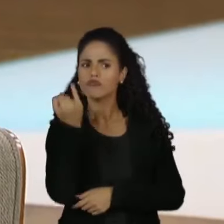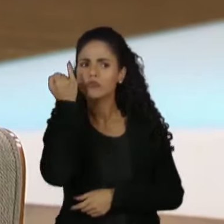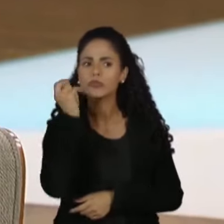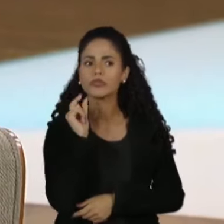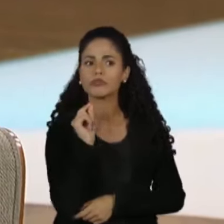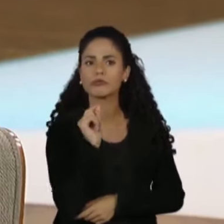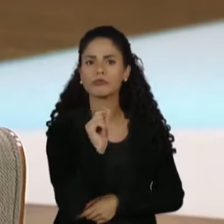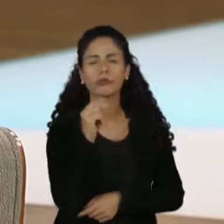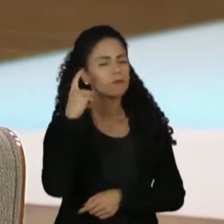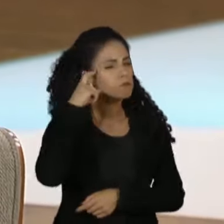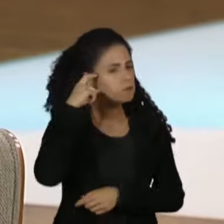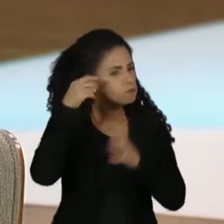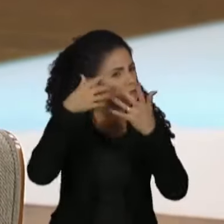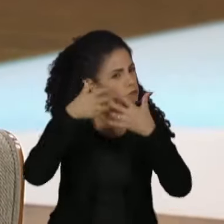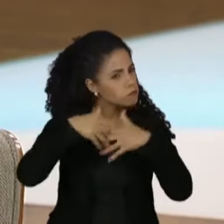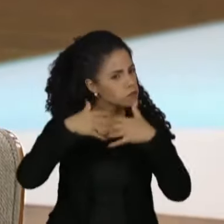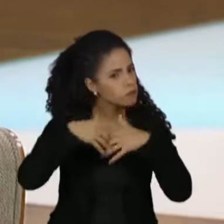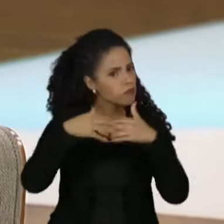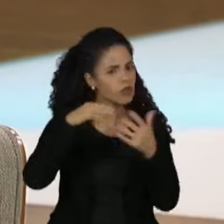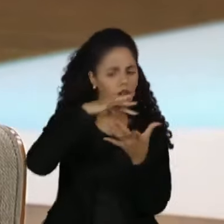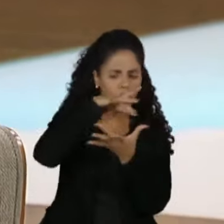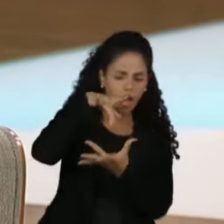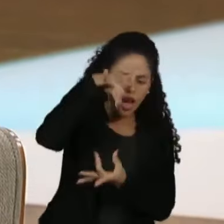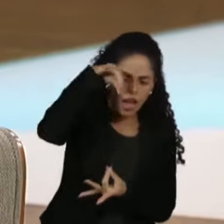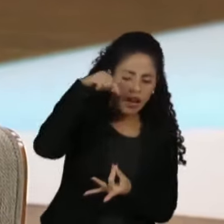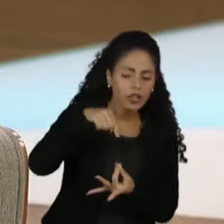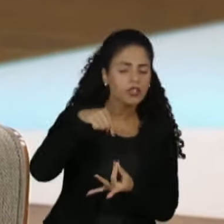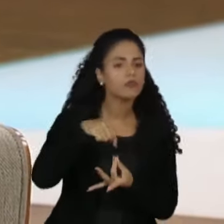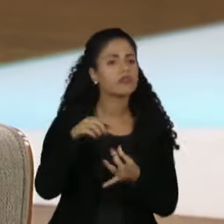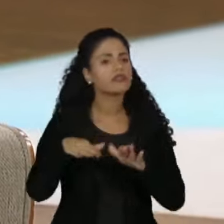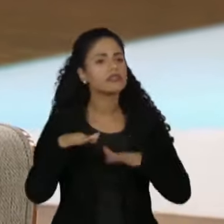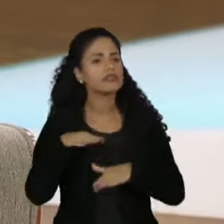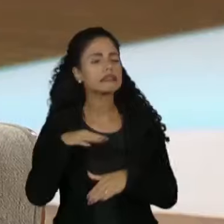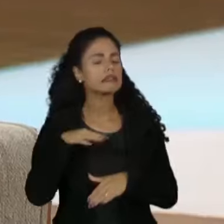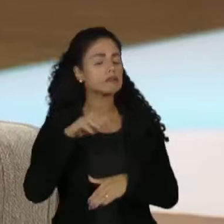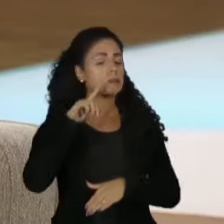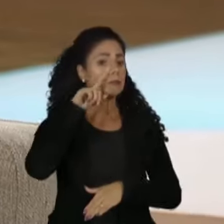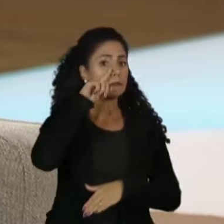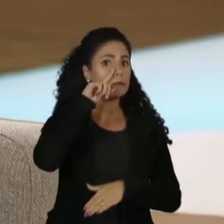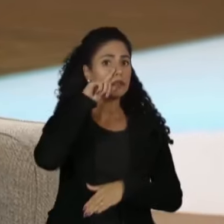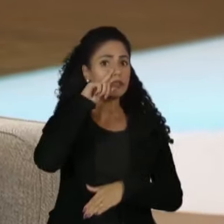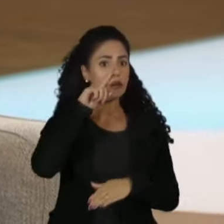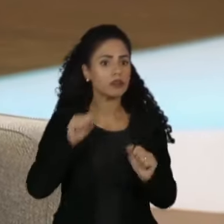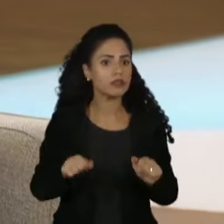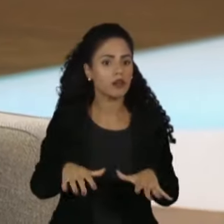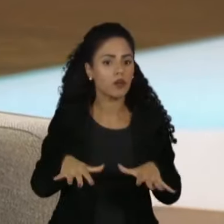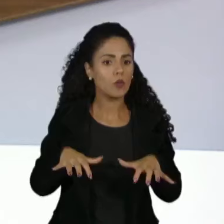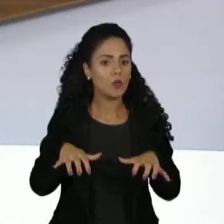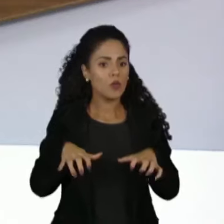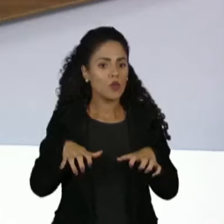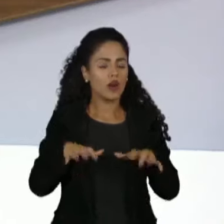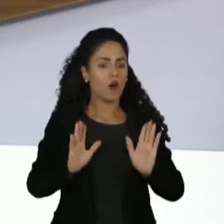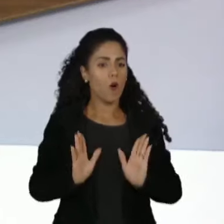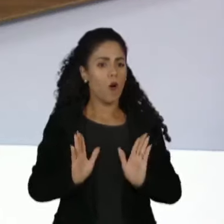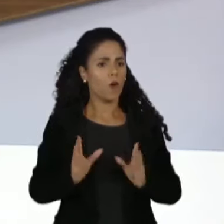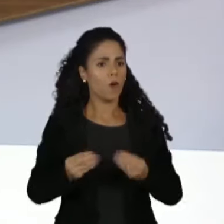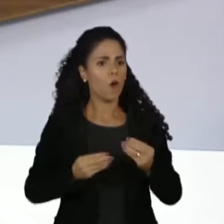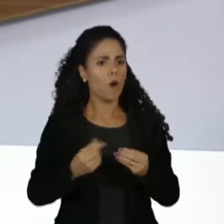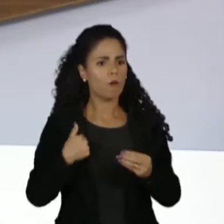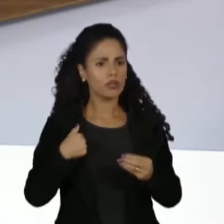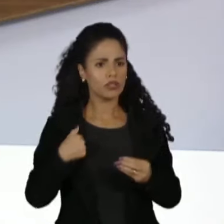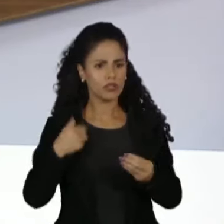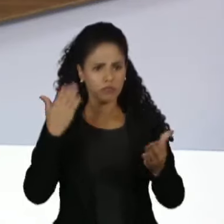importante para pensar é a democracia, quando ela está em perigo, ela recua para a margem, mas ela não